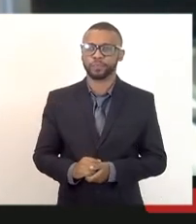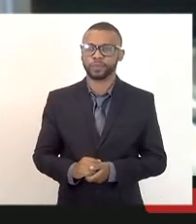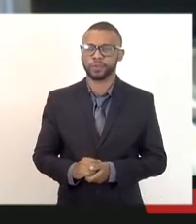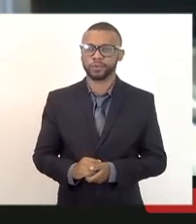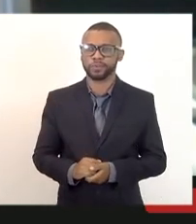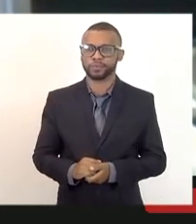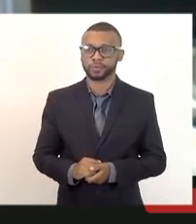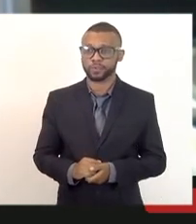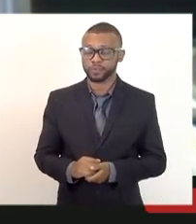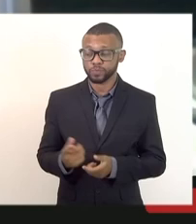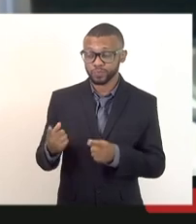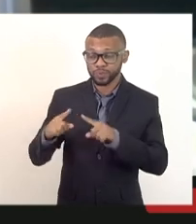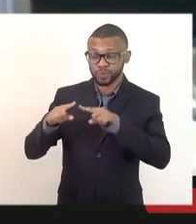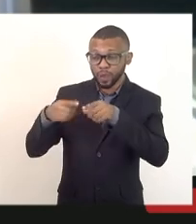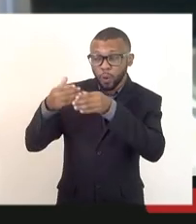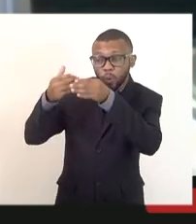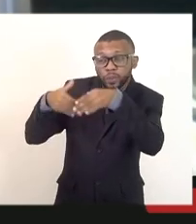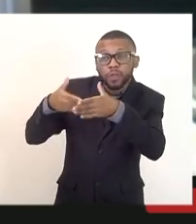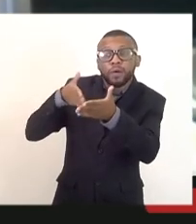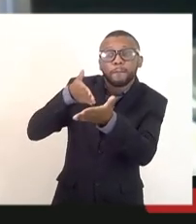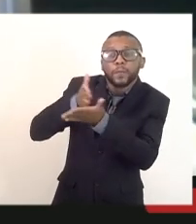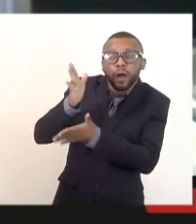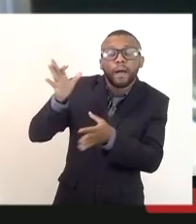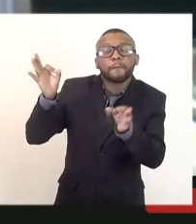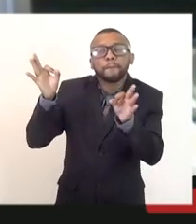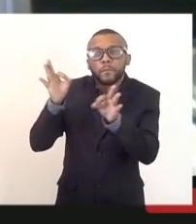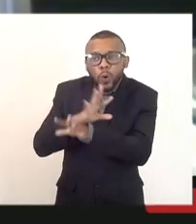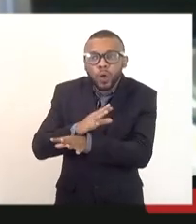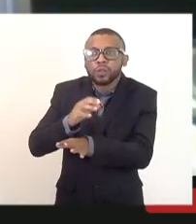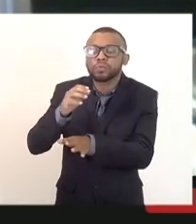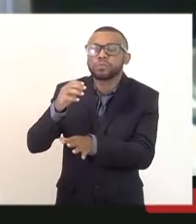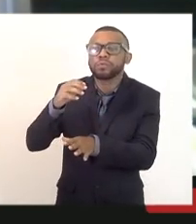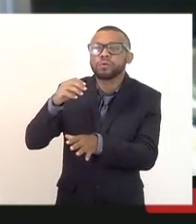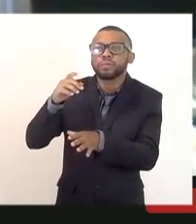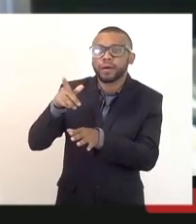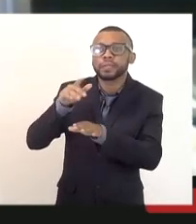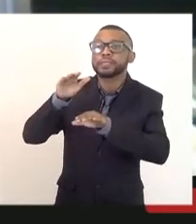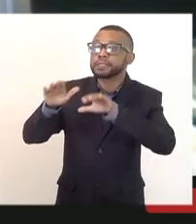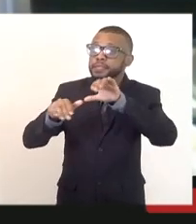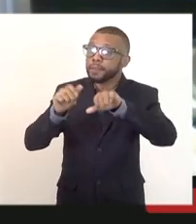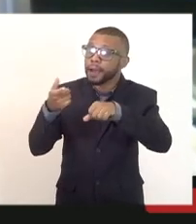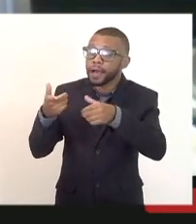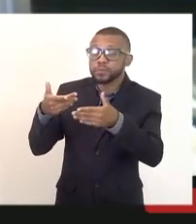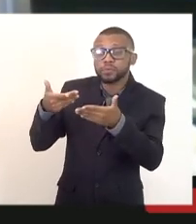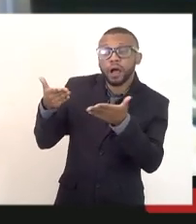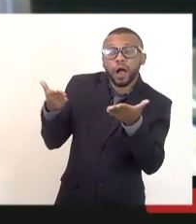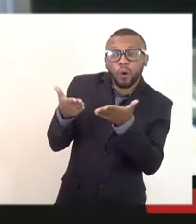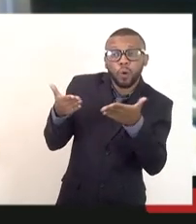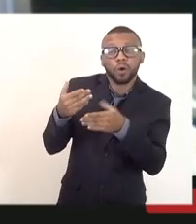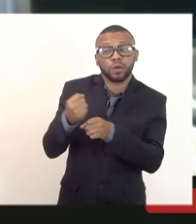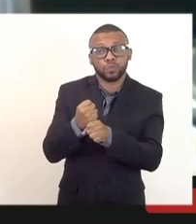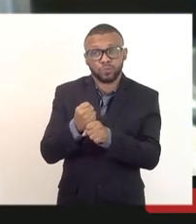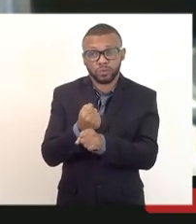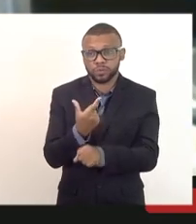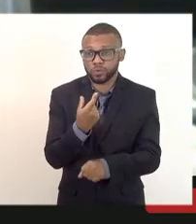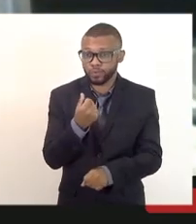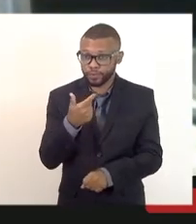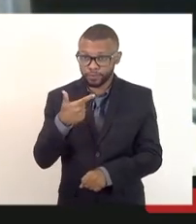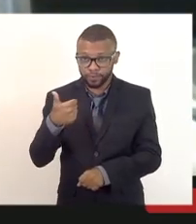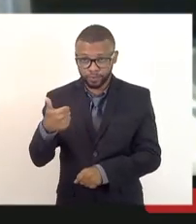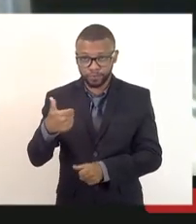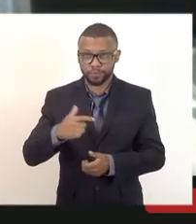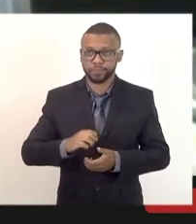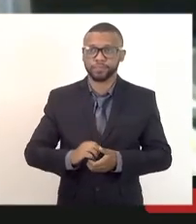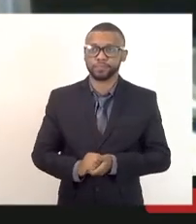concursados, aprovados, habilitados para serem chamados agora no ano de 2021. Em